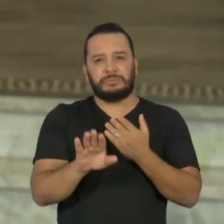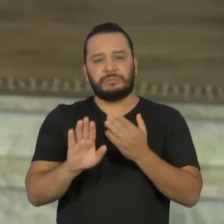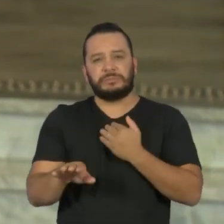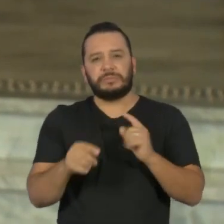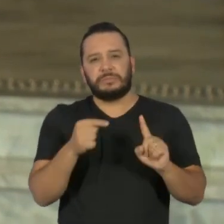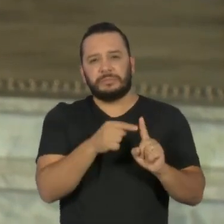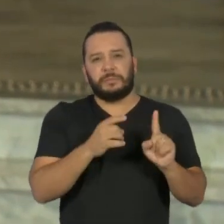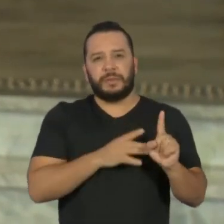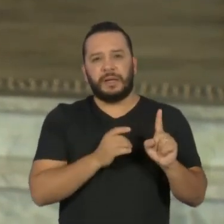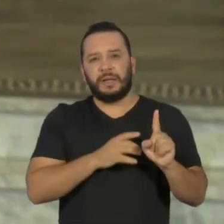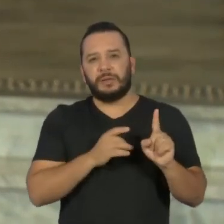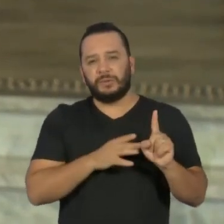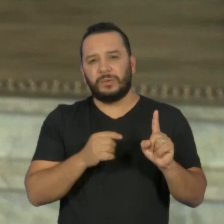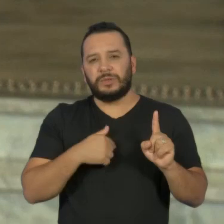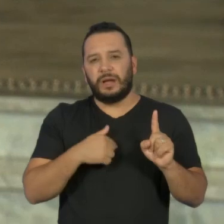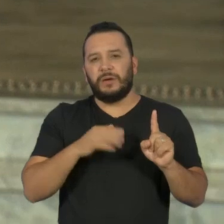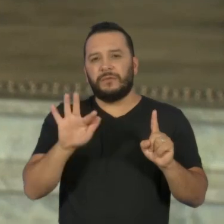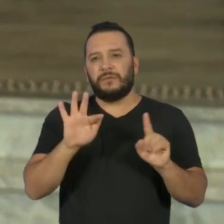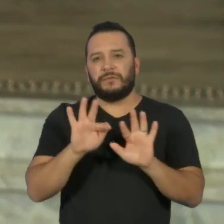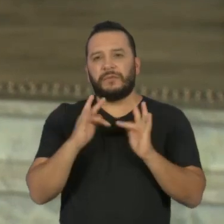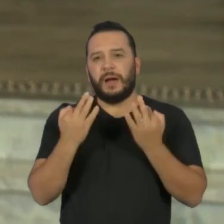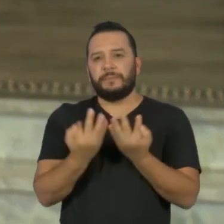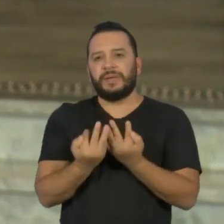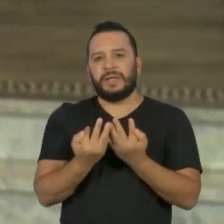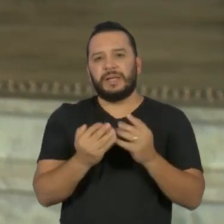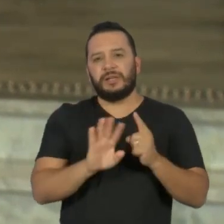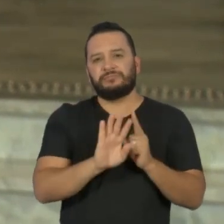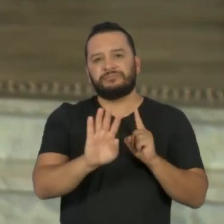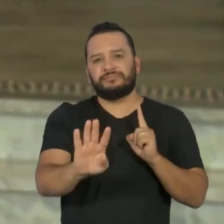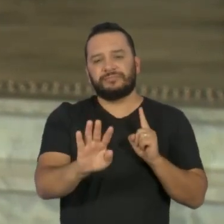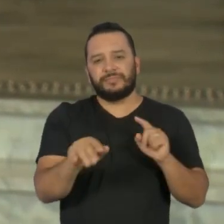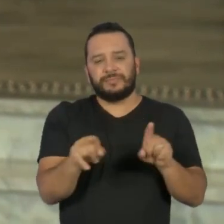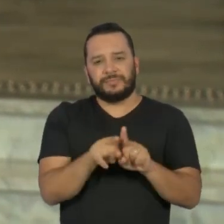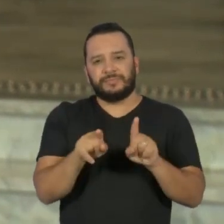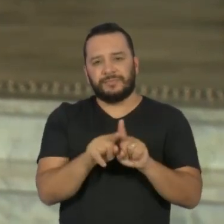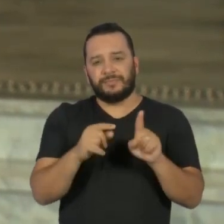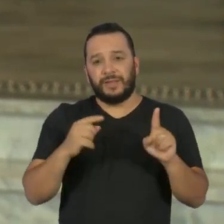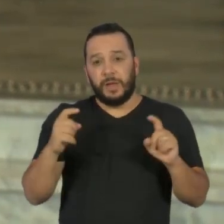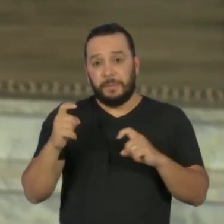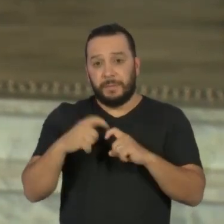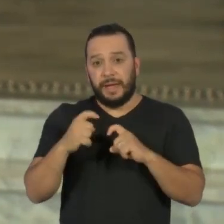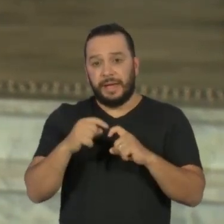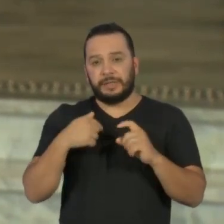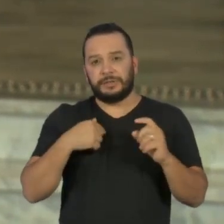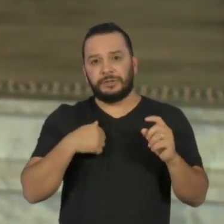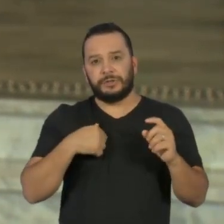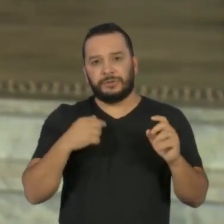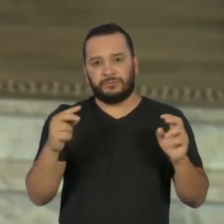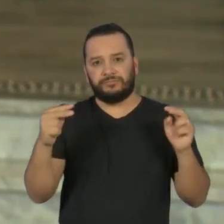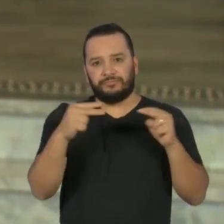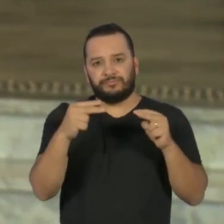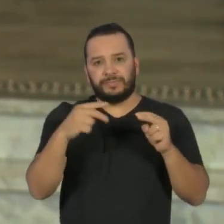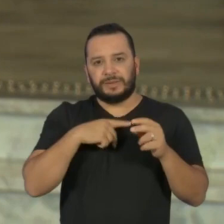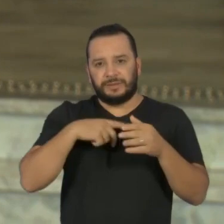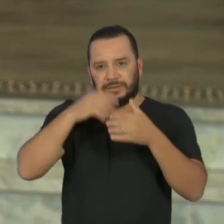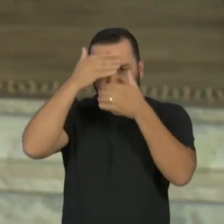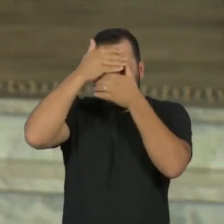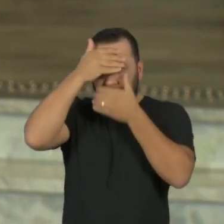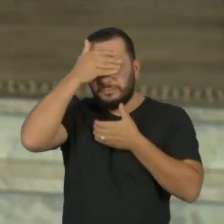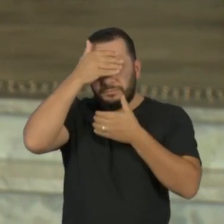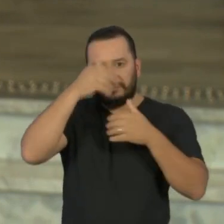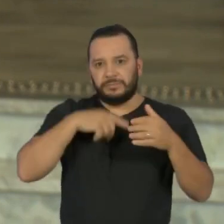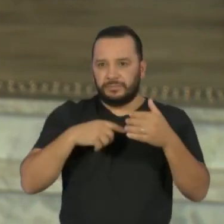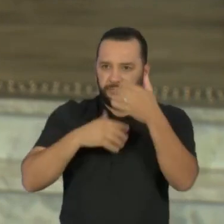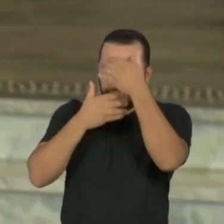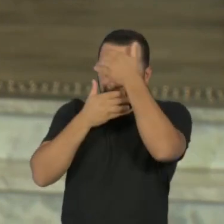suas famílias. E até o contato facial com os médicos é limitado por máscaras e tem que aprender